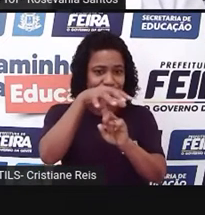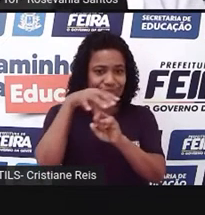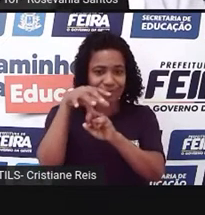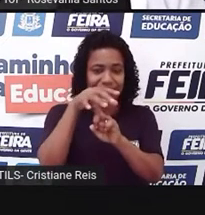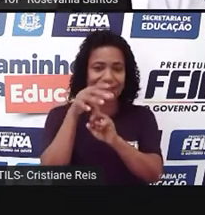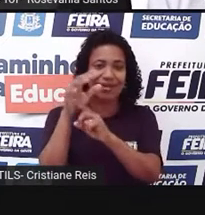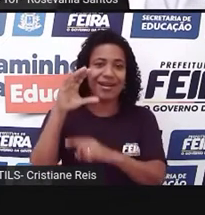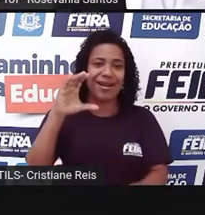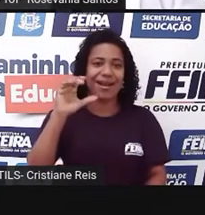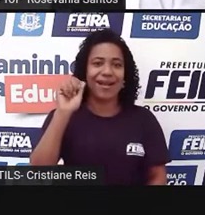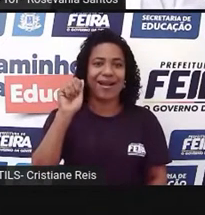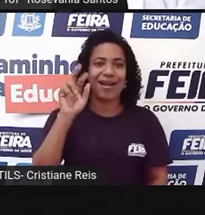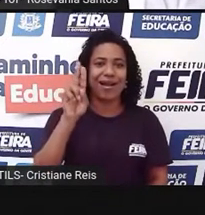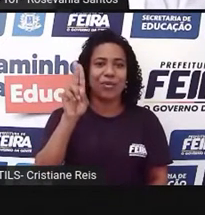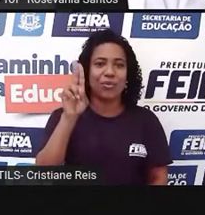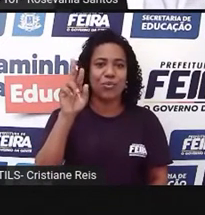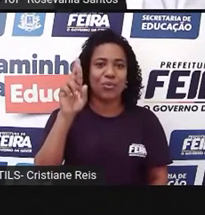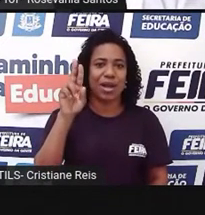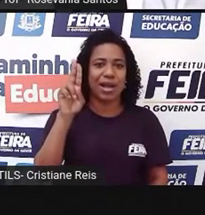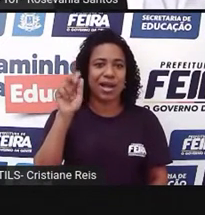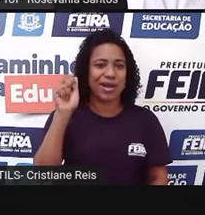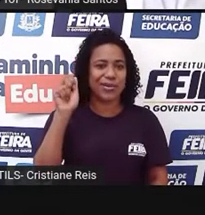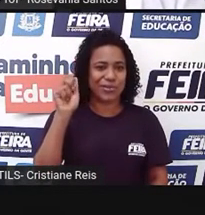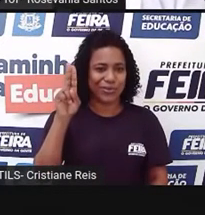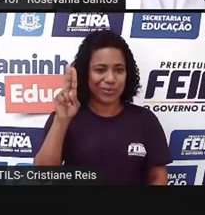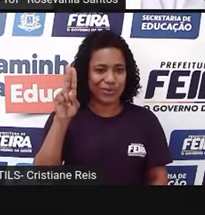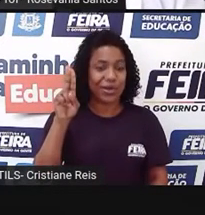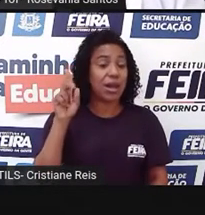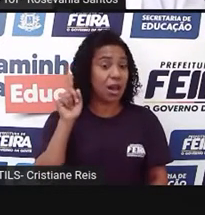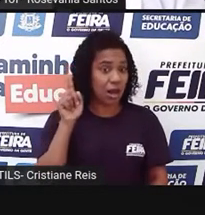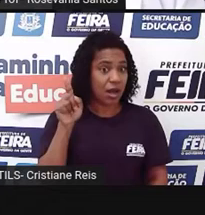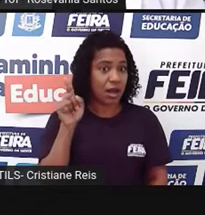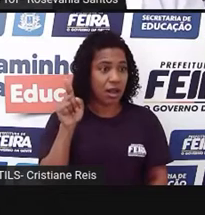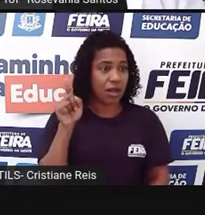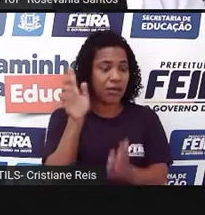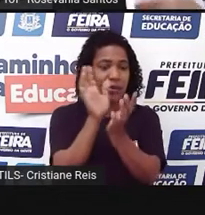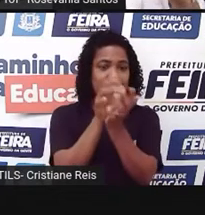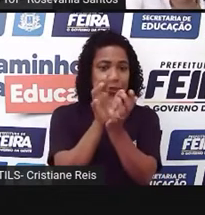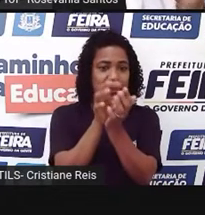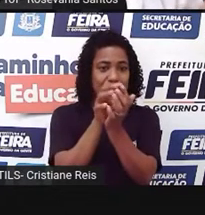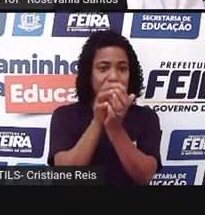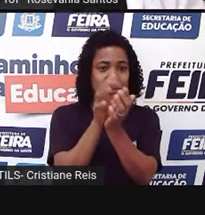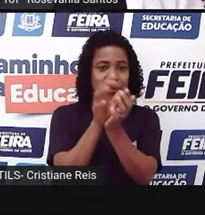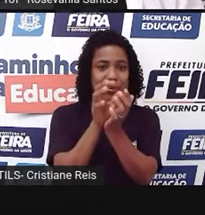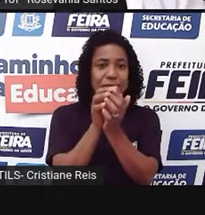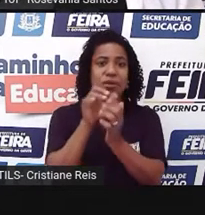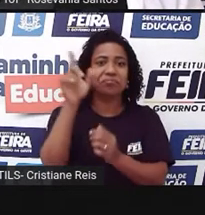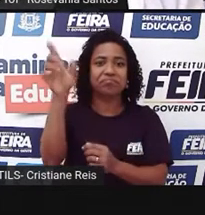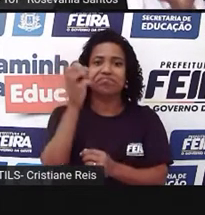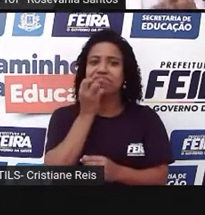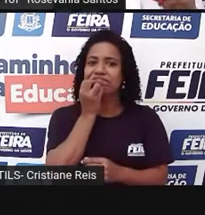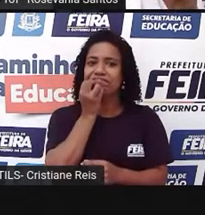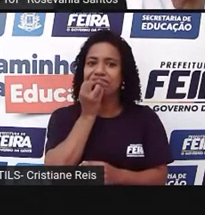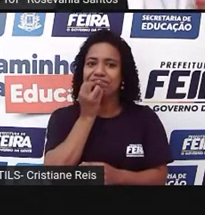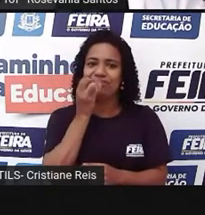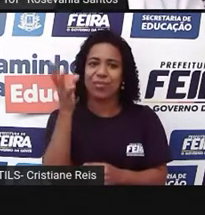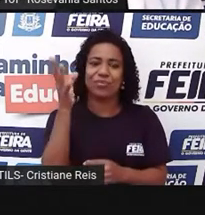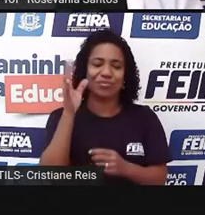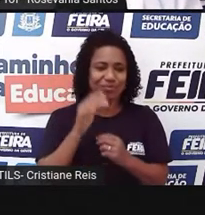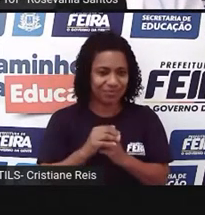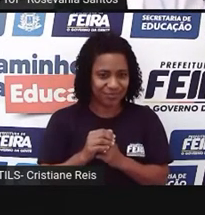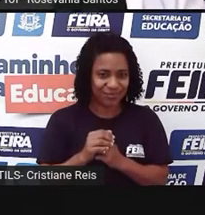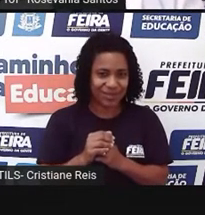escrita no livro, né, de registro de lugares de 2006. Então, importantíssimo isso, né, é lugar de